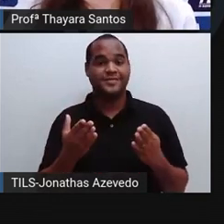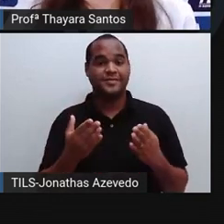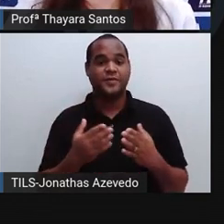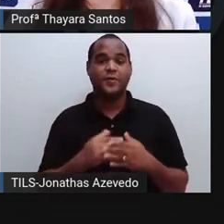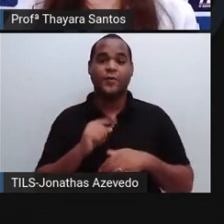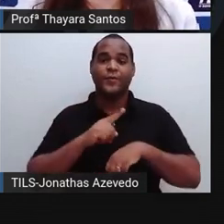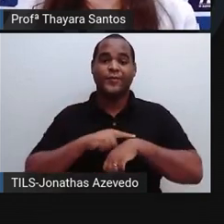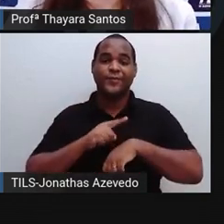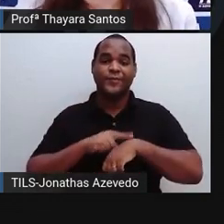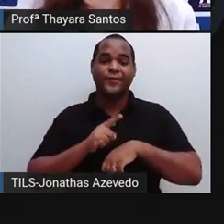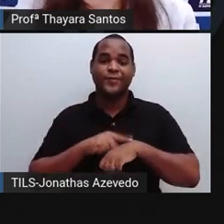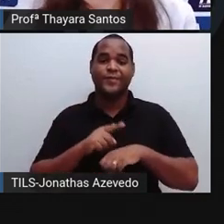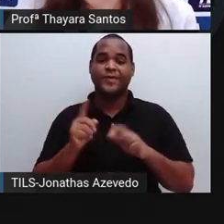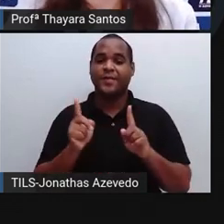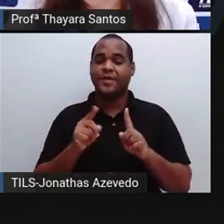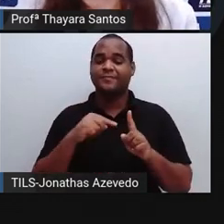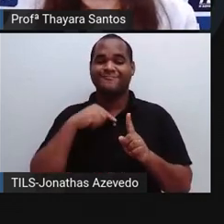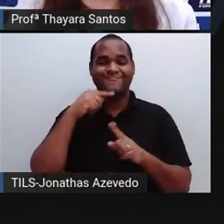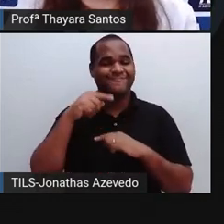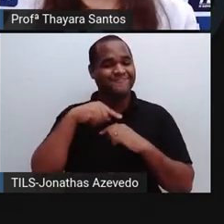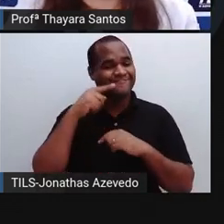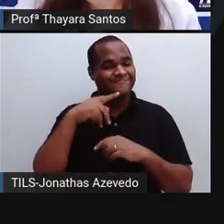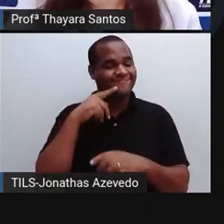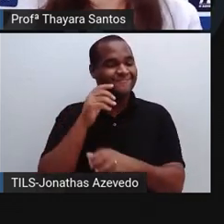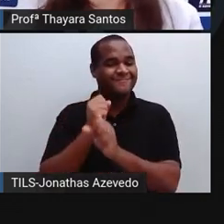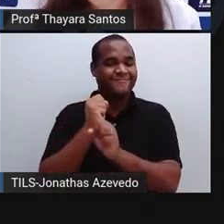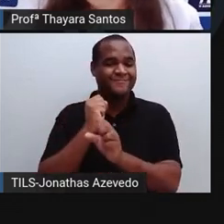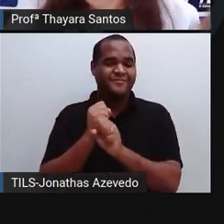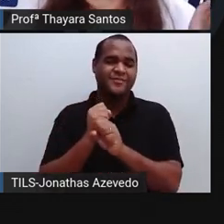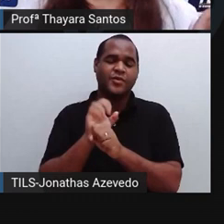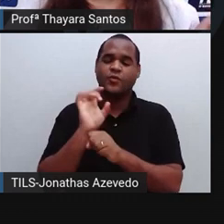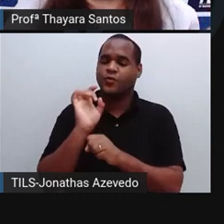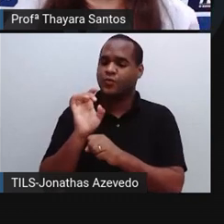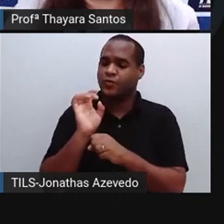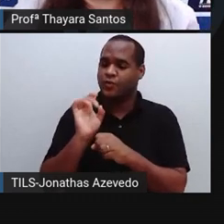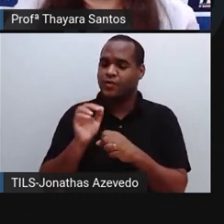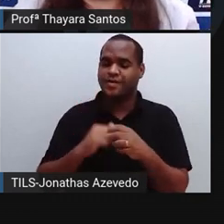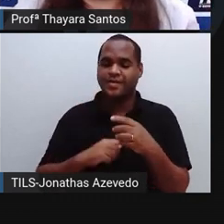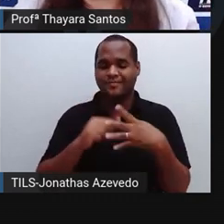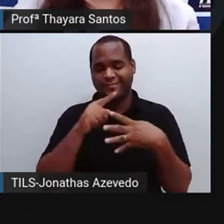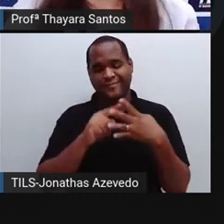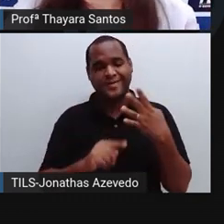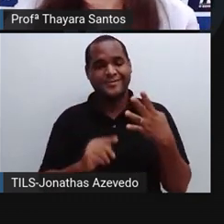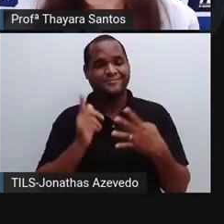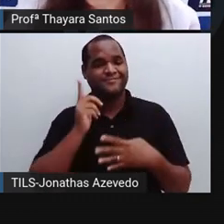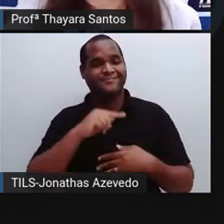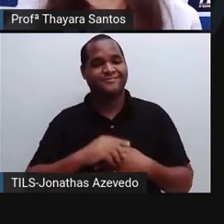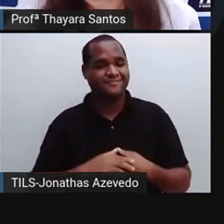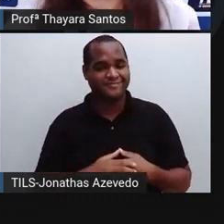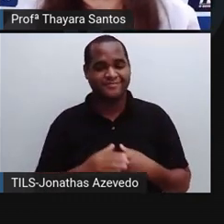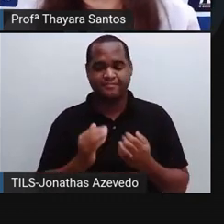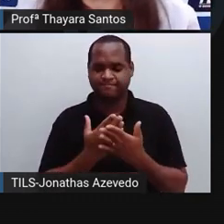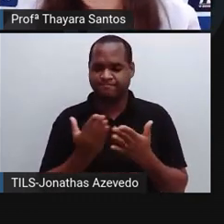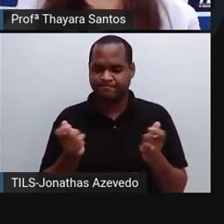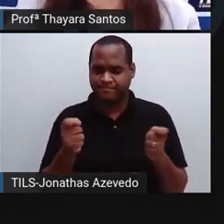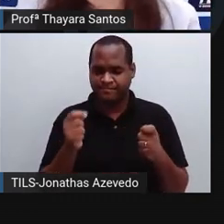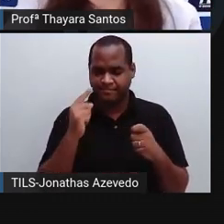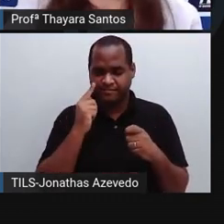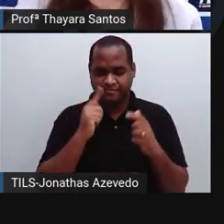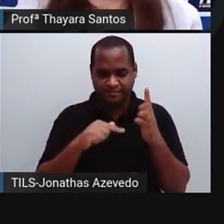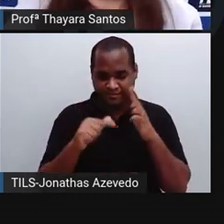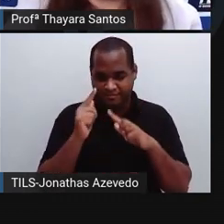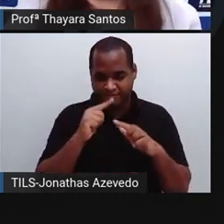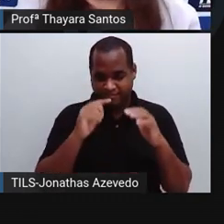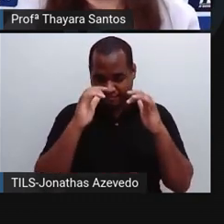Acabou o tempo e eu não consegui responder todas. Só consegui acertar 4 questões. Aqui vocês conseguem ver o ranking para